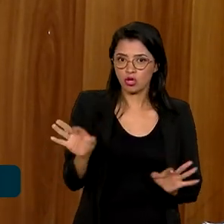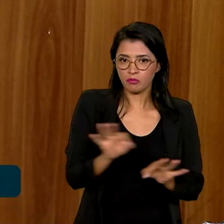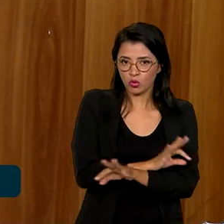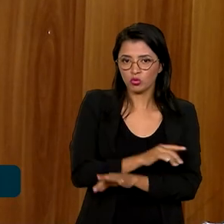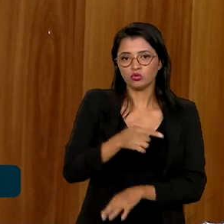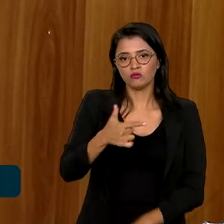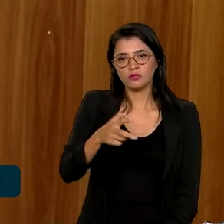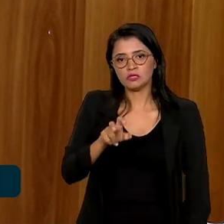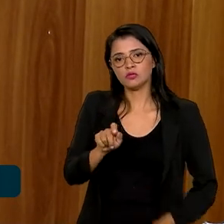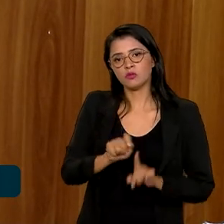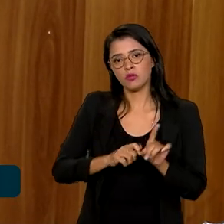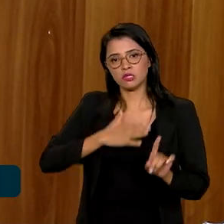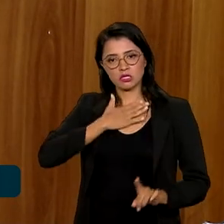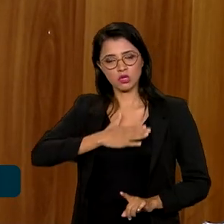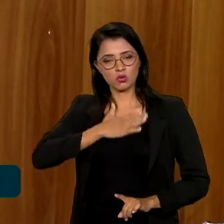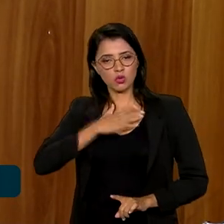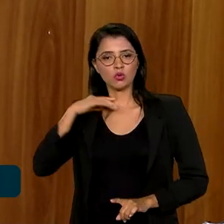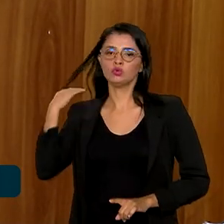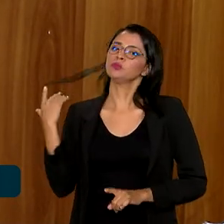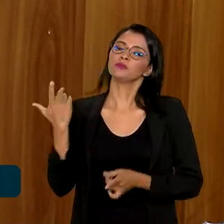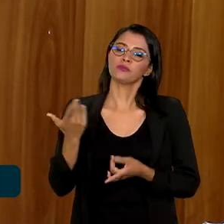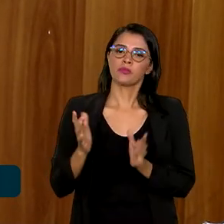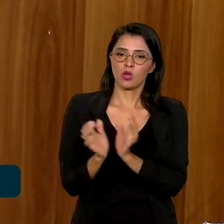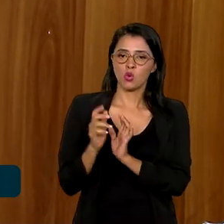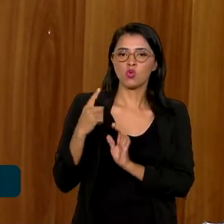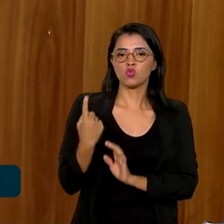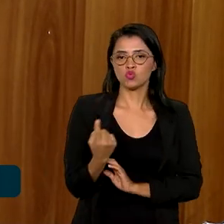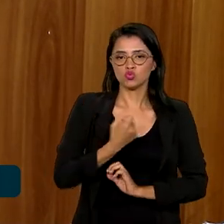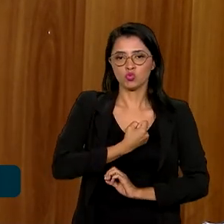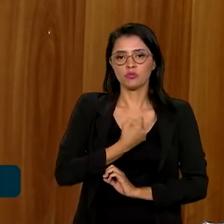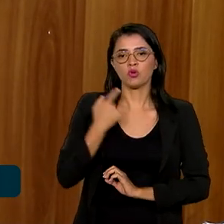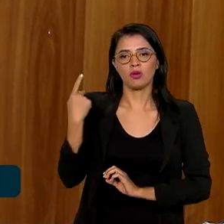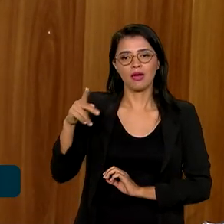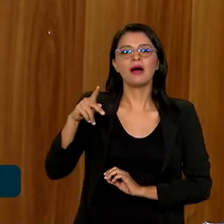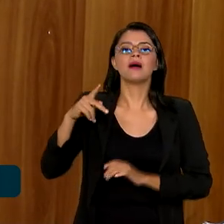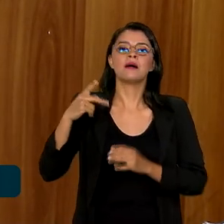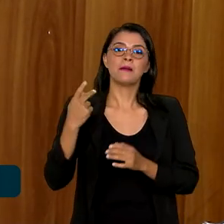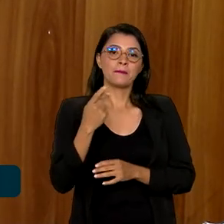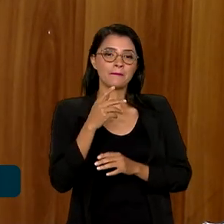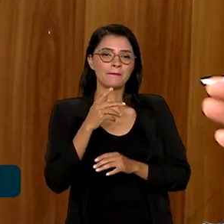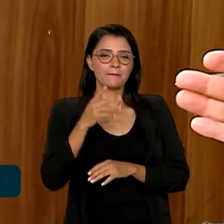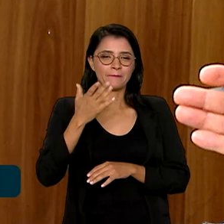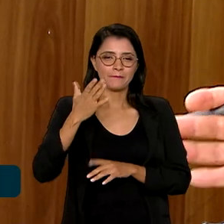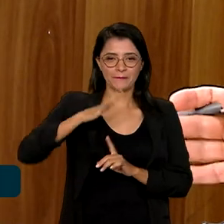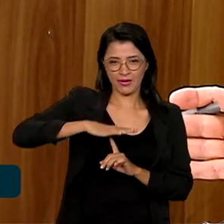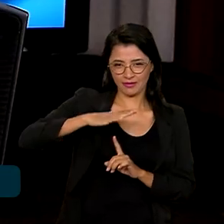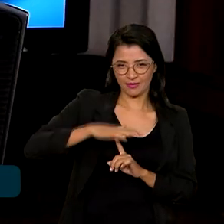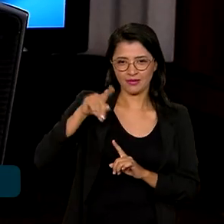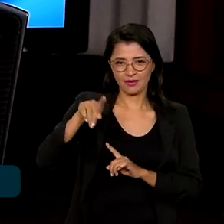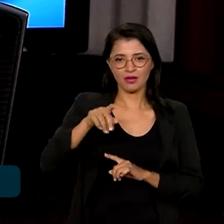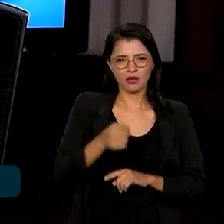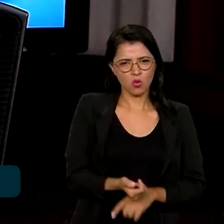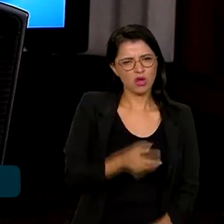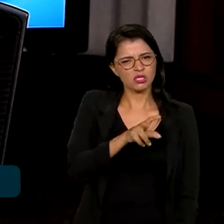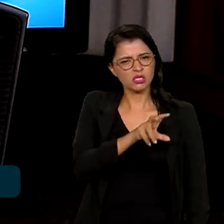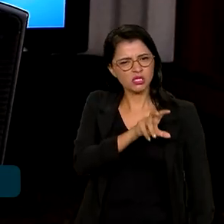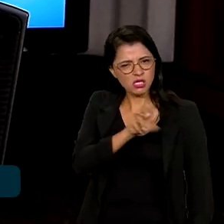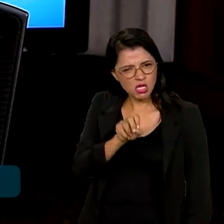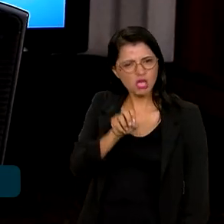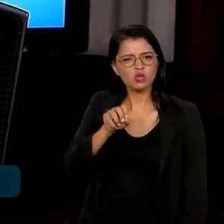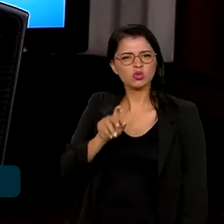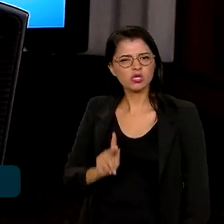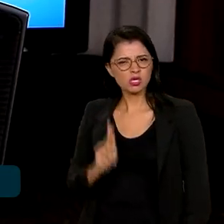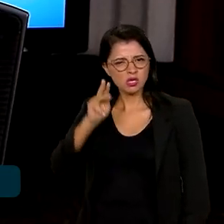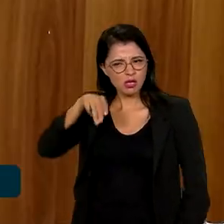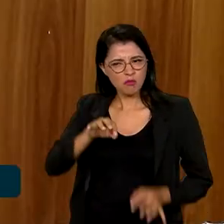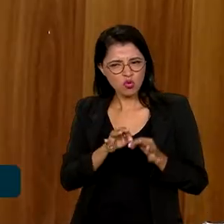de agosto, o lote 1 do Paraná já foi leiloado. São quase 500 quilômetros de rodovia no Paraná. Exatamente,